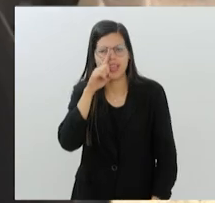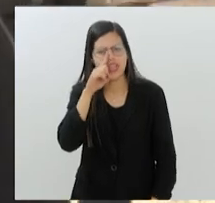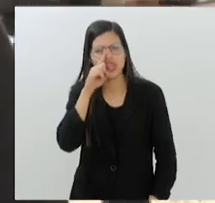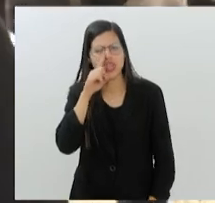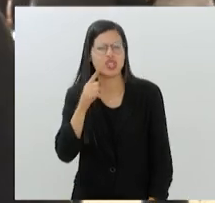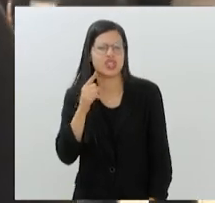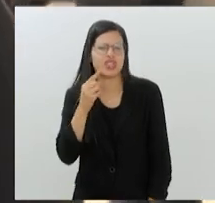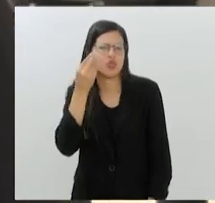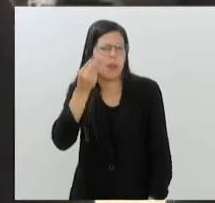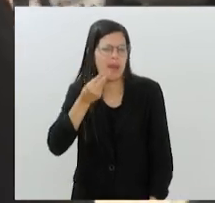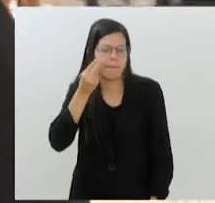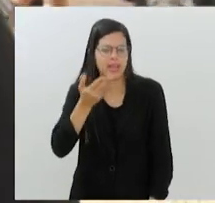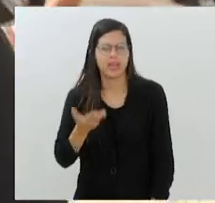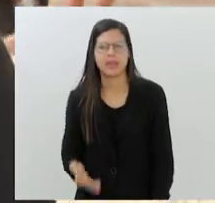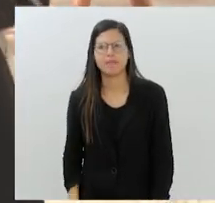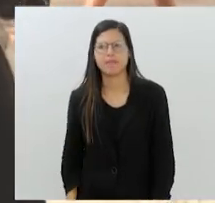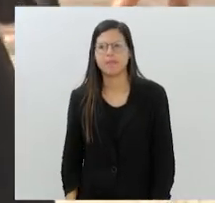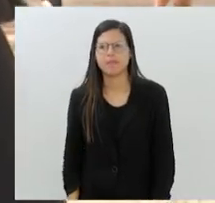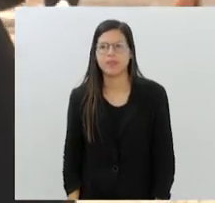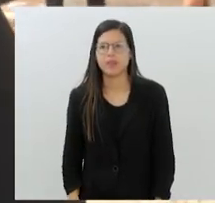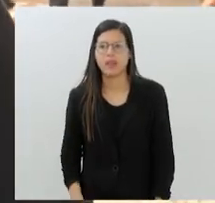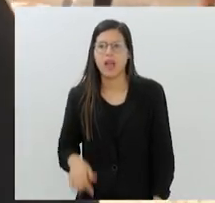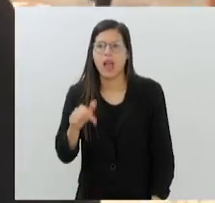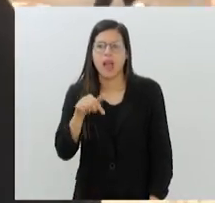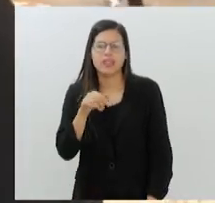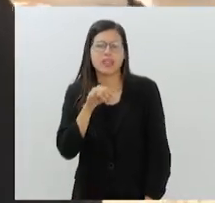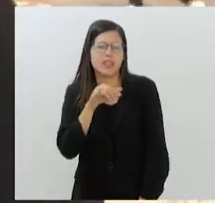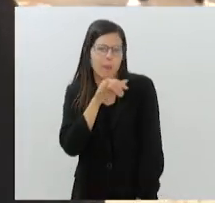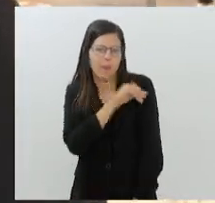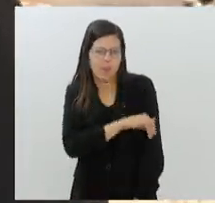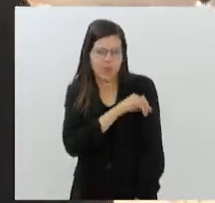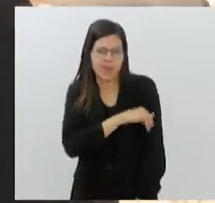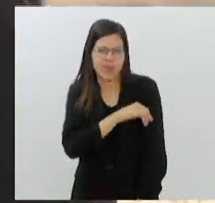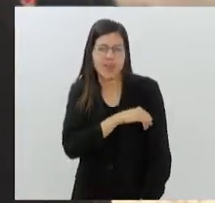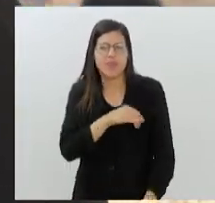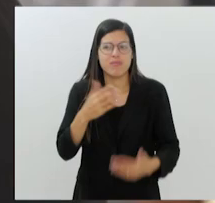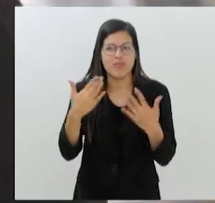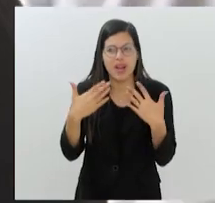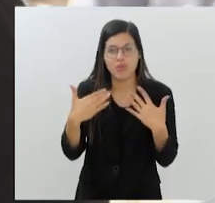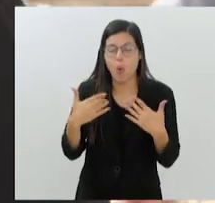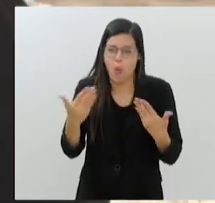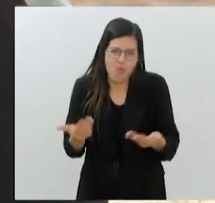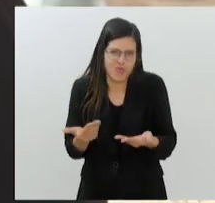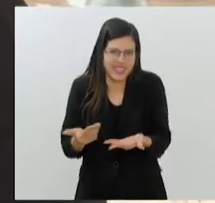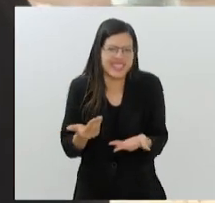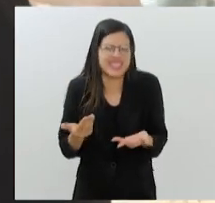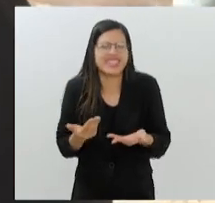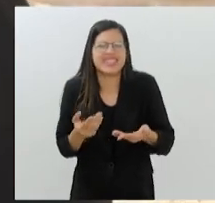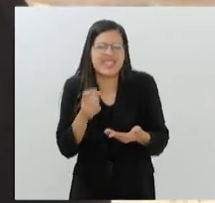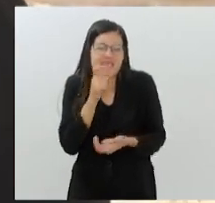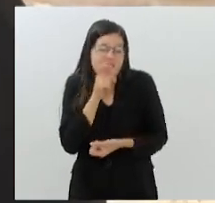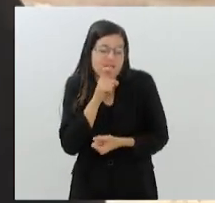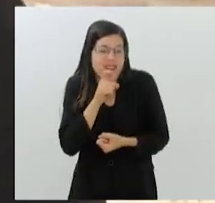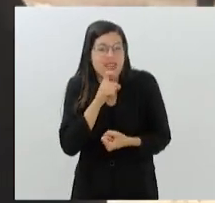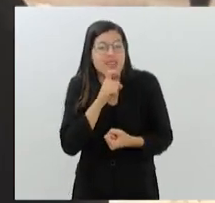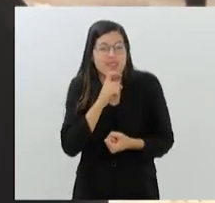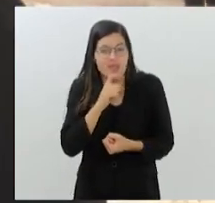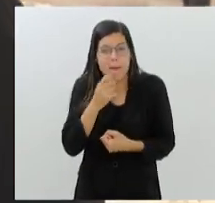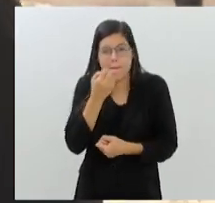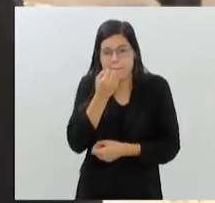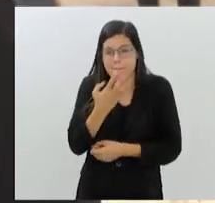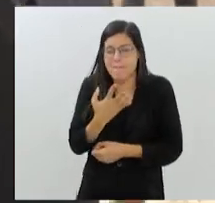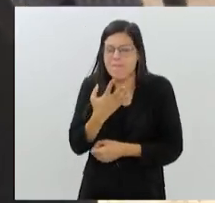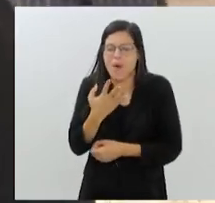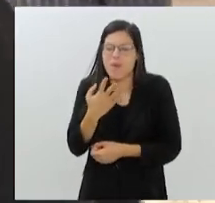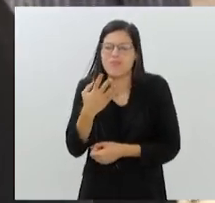Para o clima carioca, tem alguma recomendação específica, muito calor? Hoje está friozinho, o tempo melhorou, está até bom para vinho, né? Mas, assim, para aquele